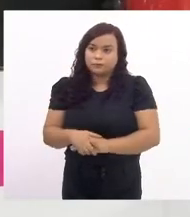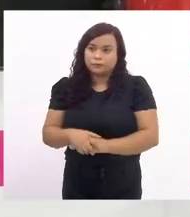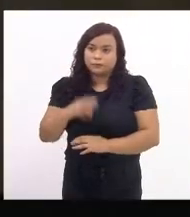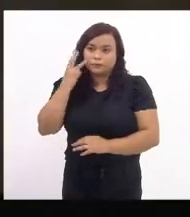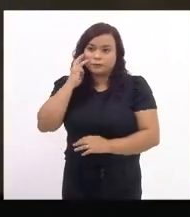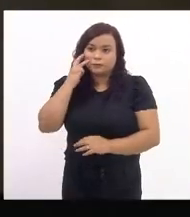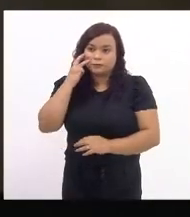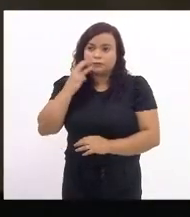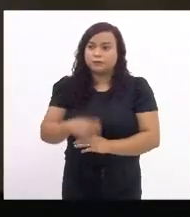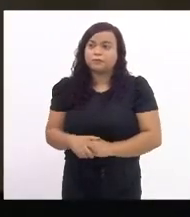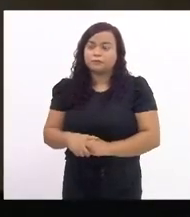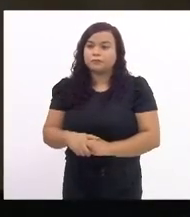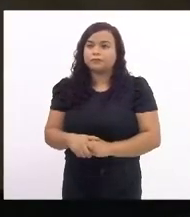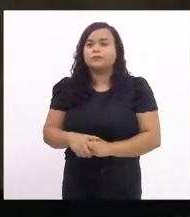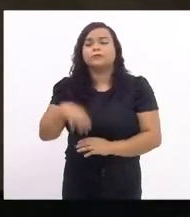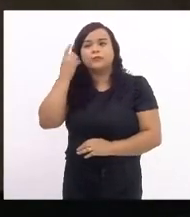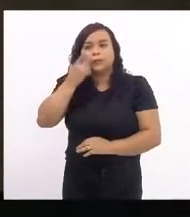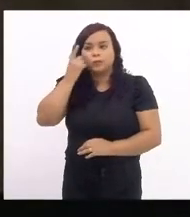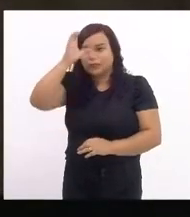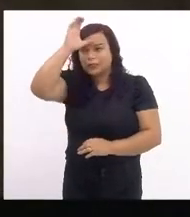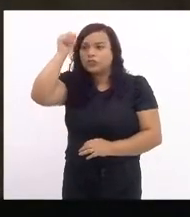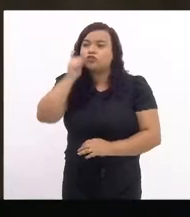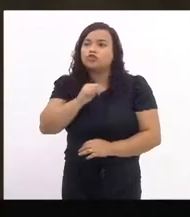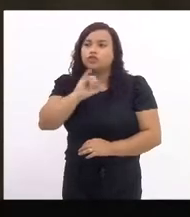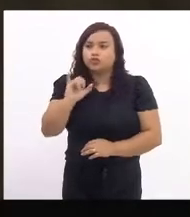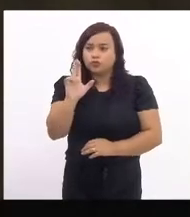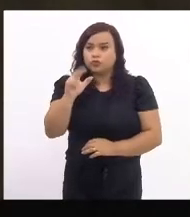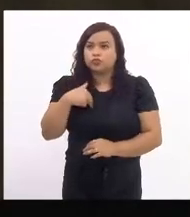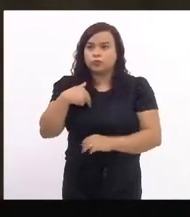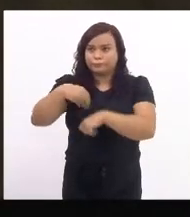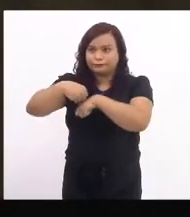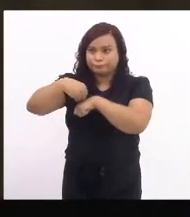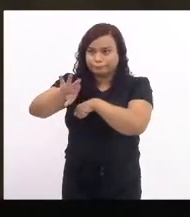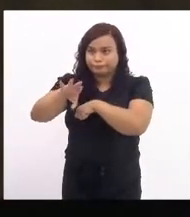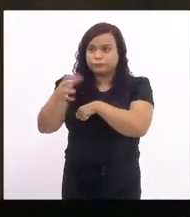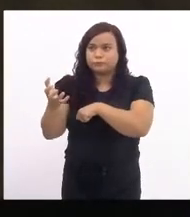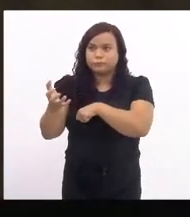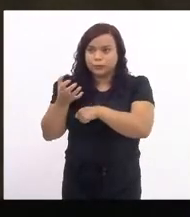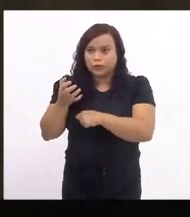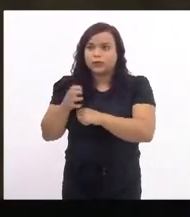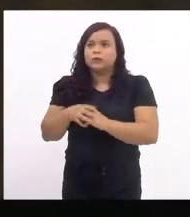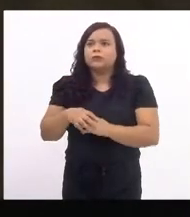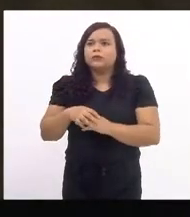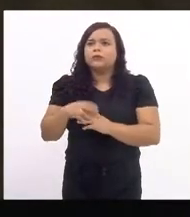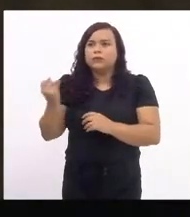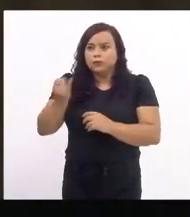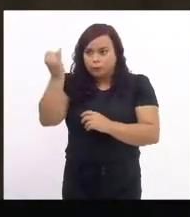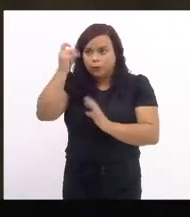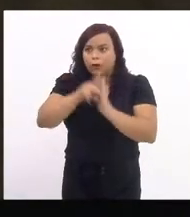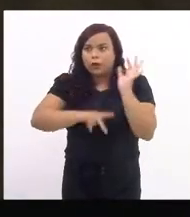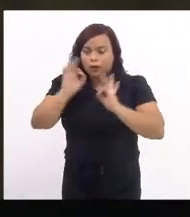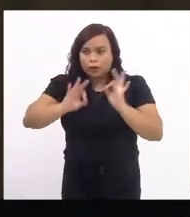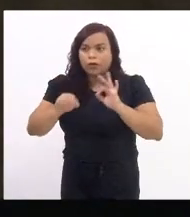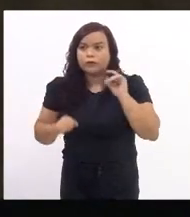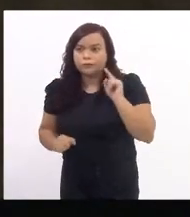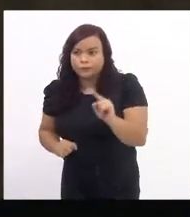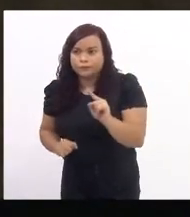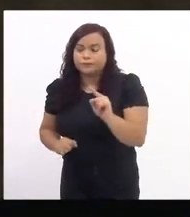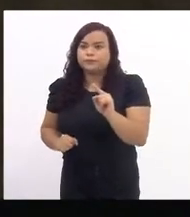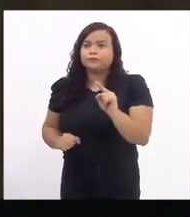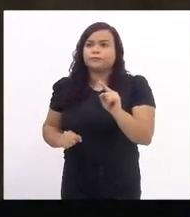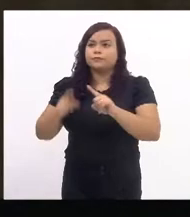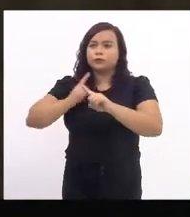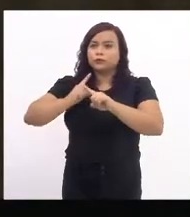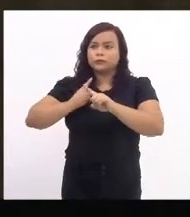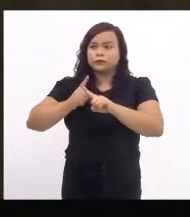Deputada Tia Ju, eu quero ressaltar a importância desse projeto, que